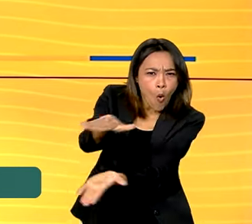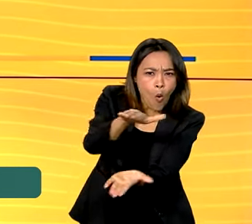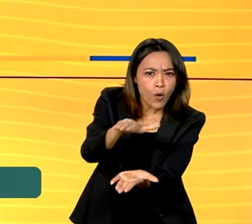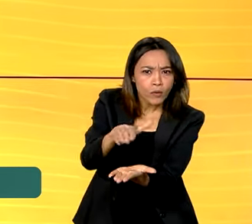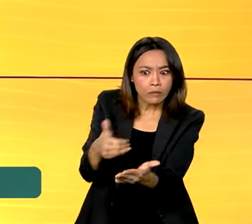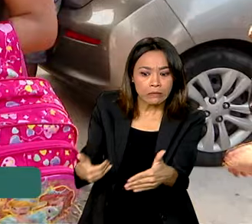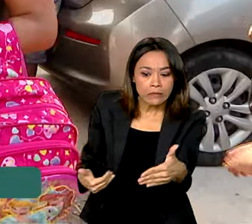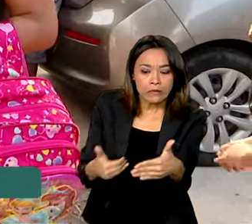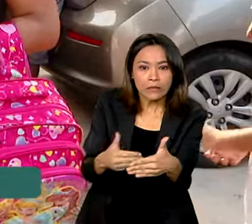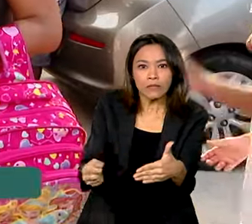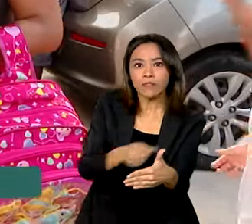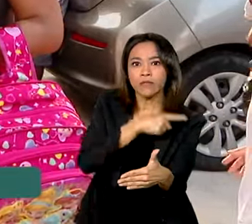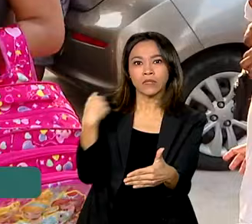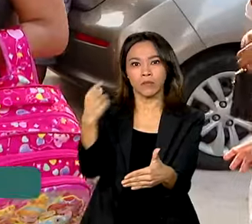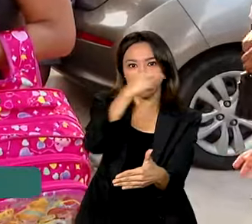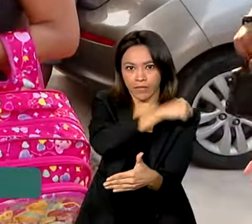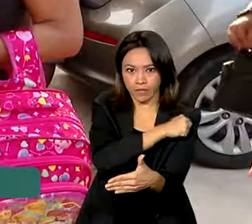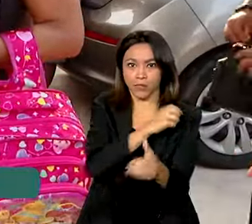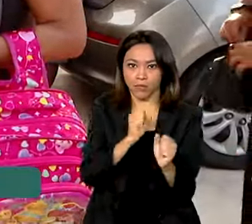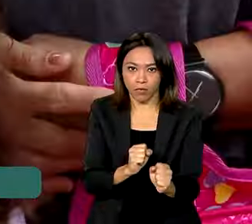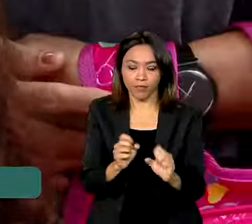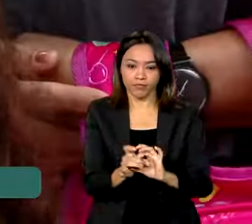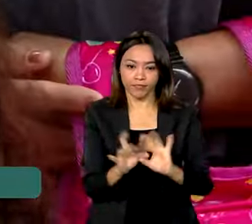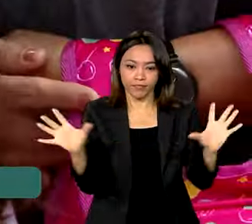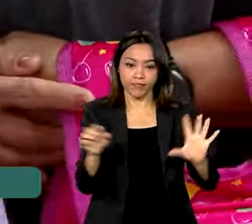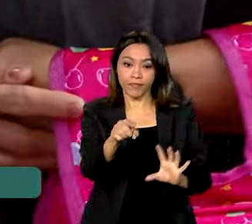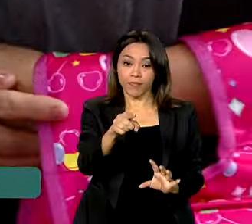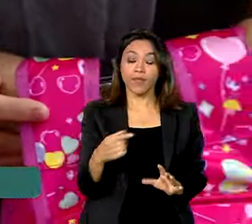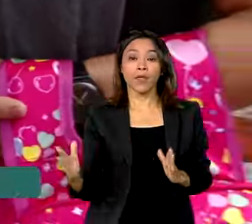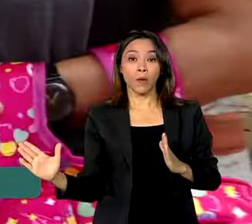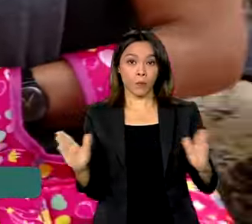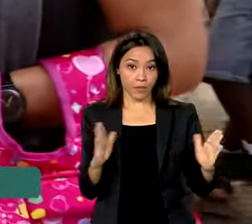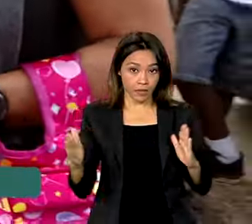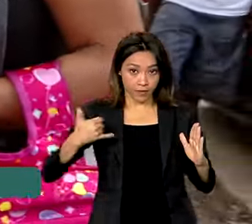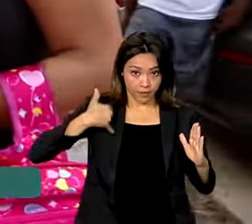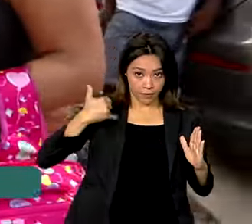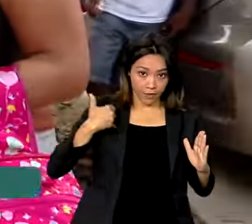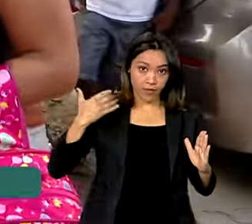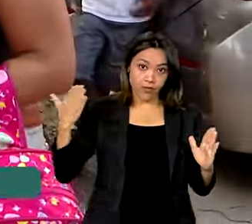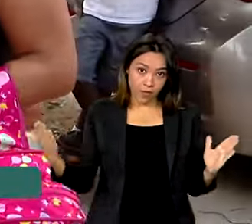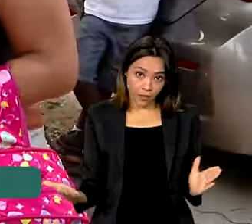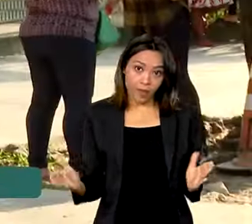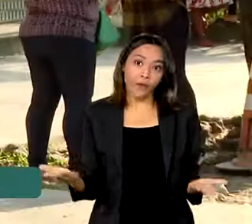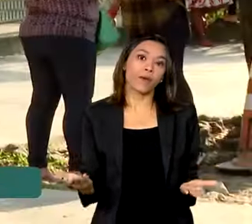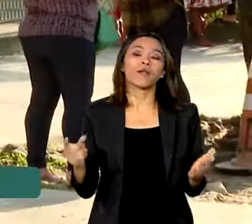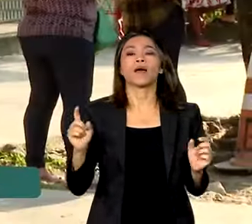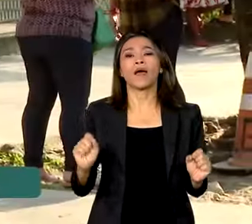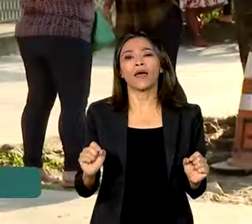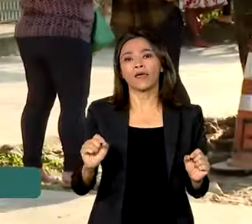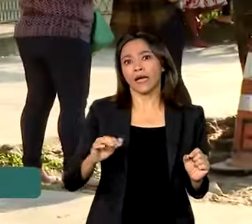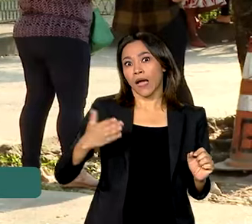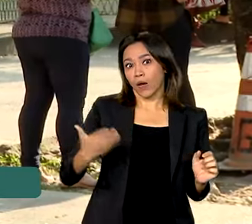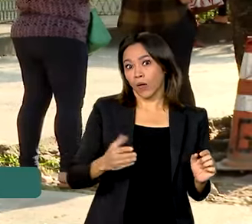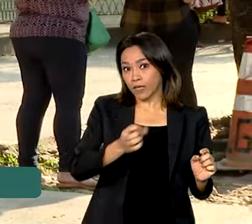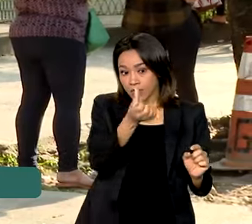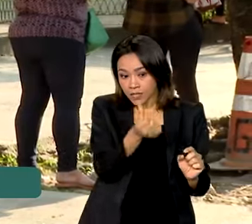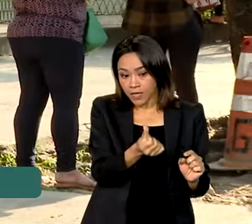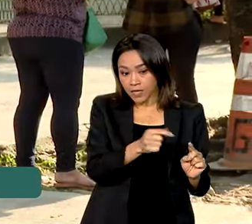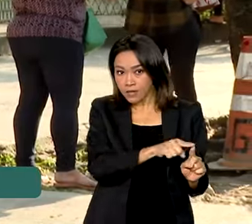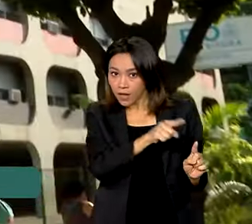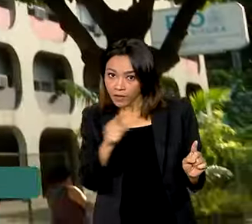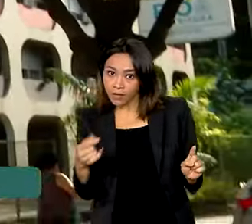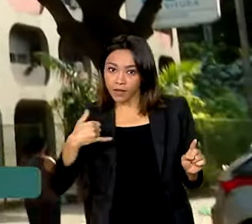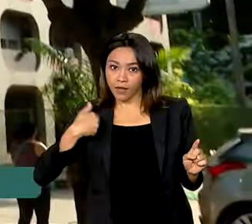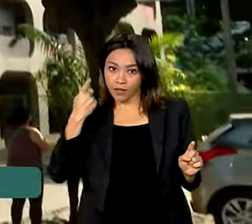vencimento. A faixa etária de vacinação contra a dengue passa temporariamente para 6 a 16